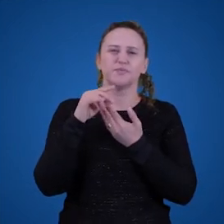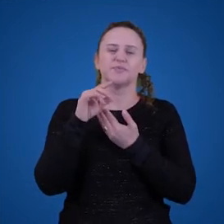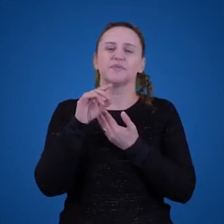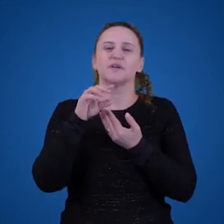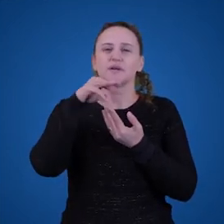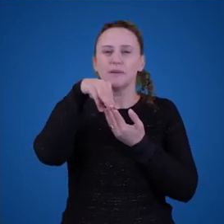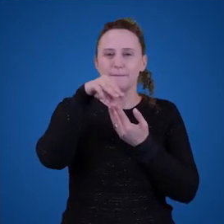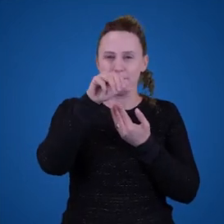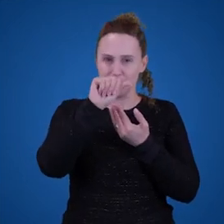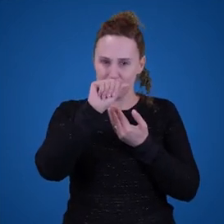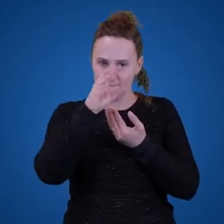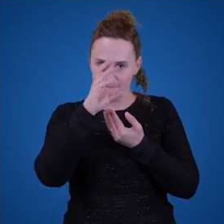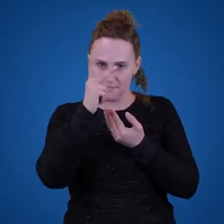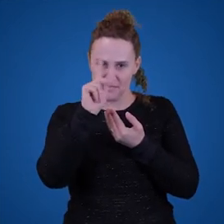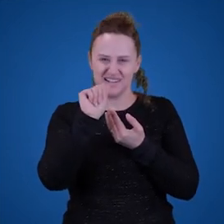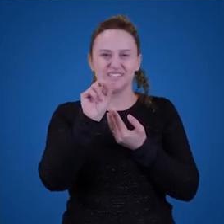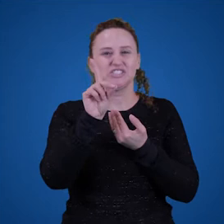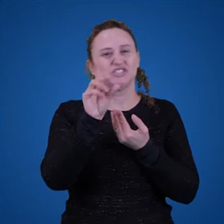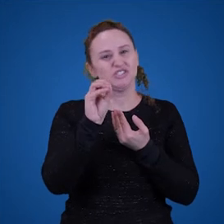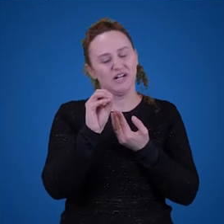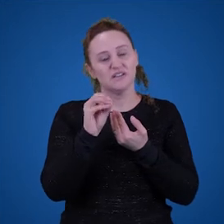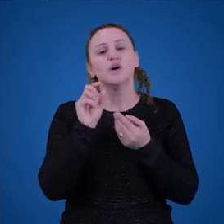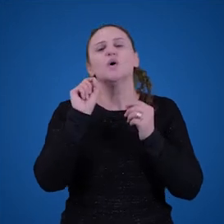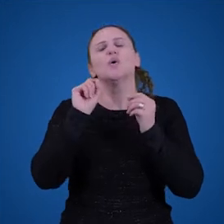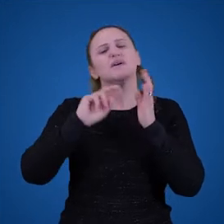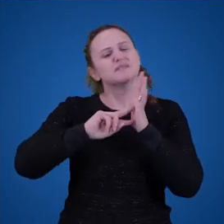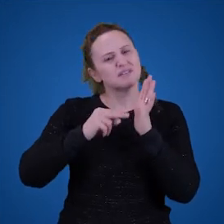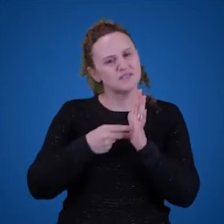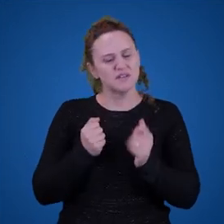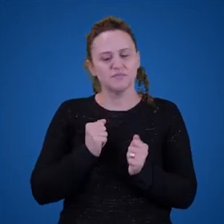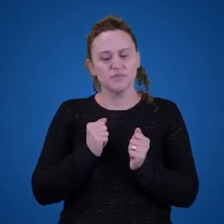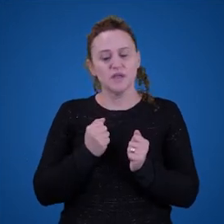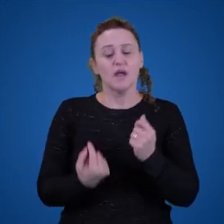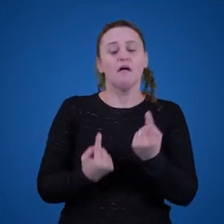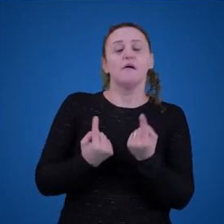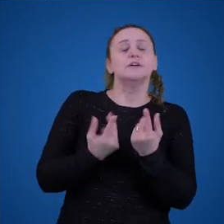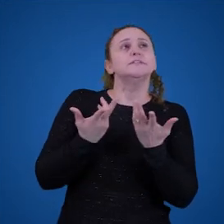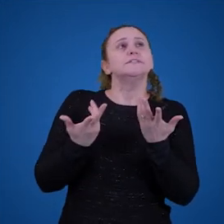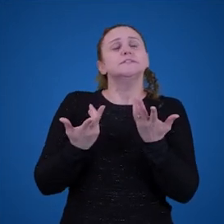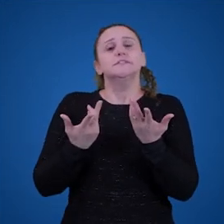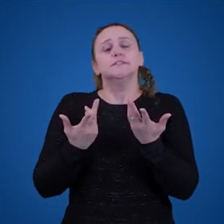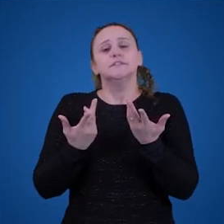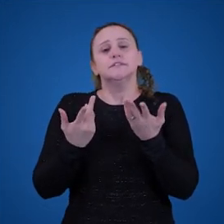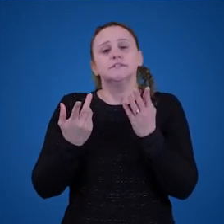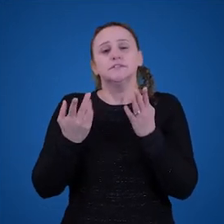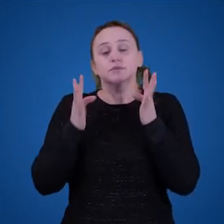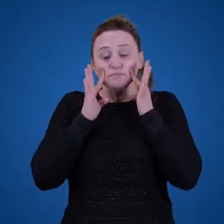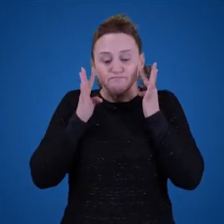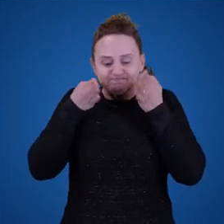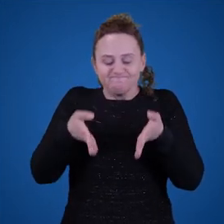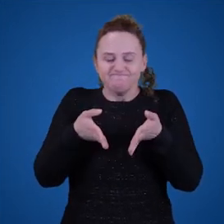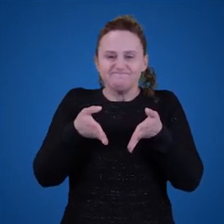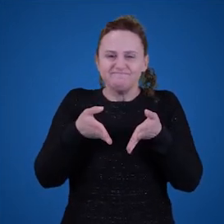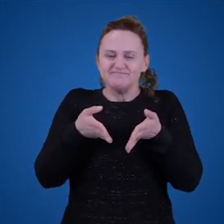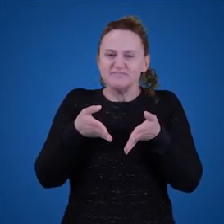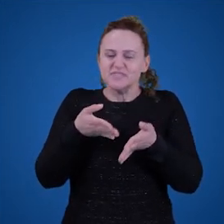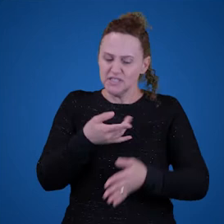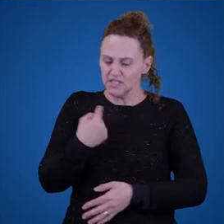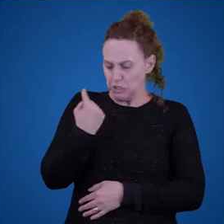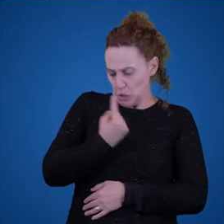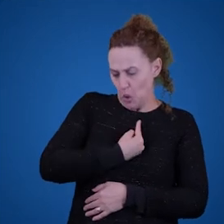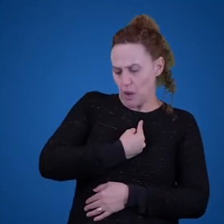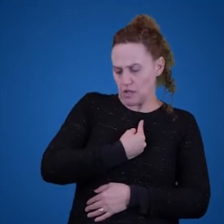perguntar a esse autor qual a intenção dele. Será que a nossa interpretação é o que conta, né? Para esse tipo